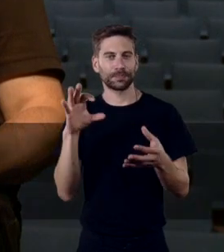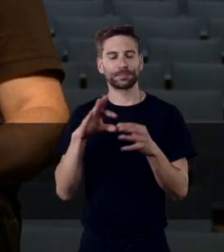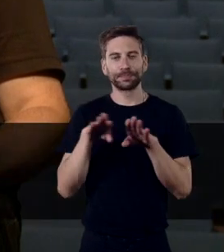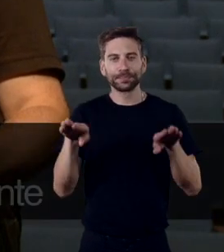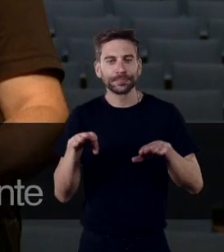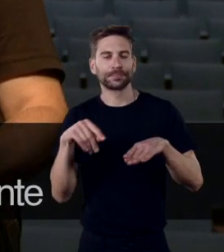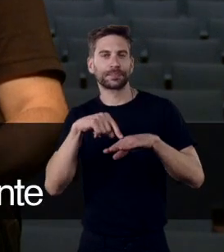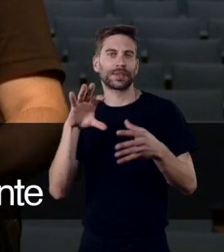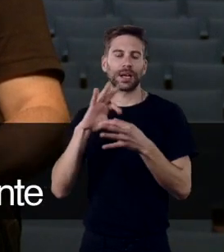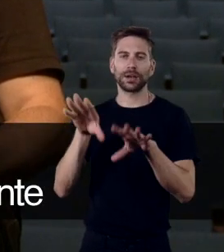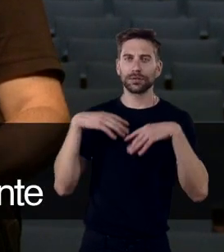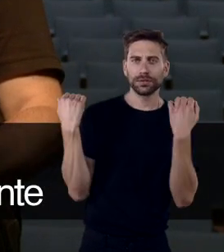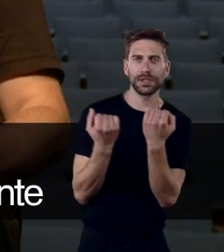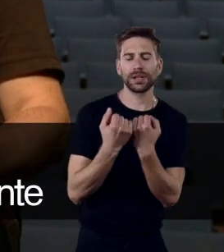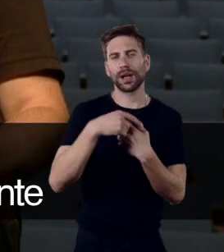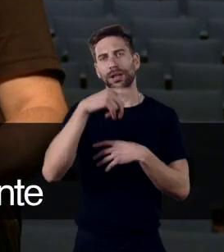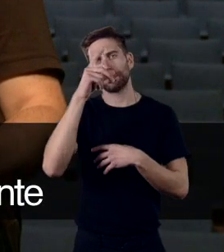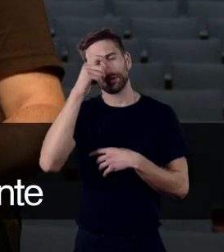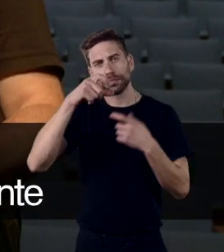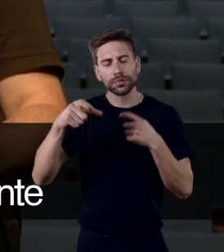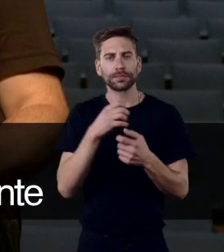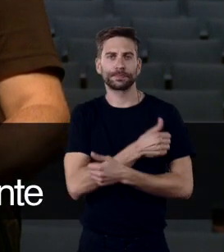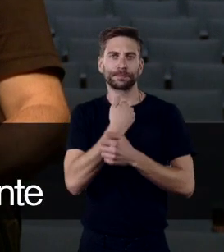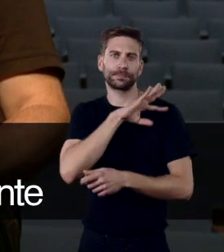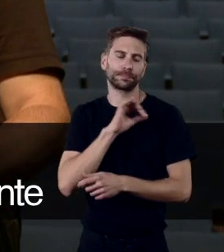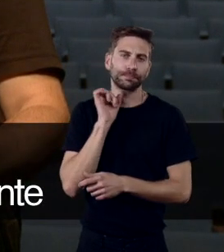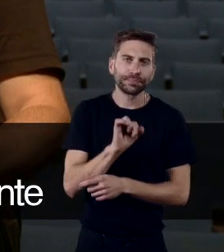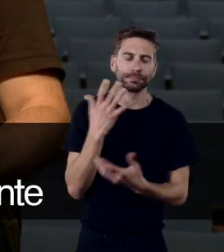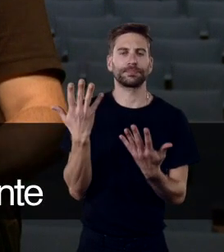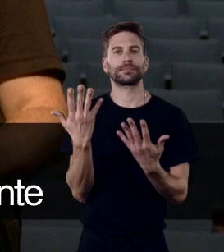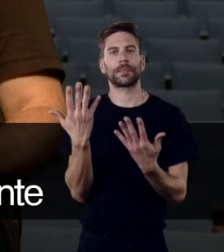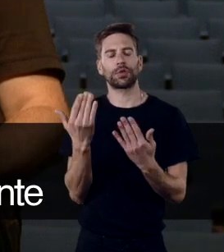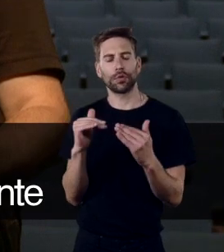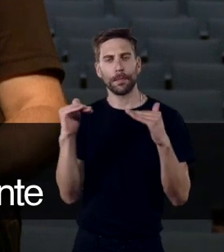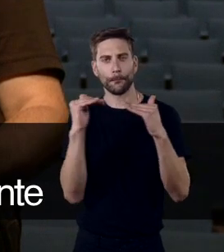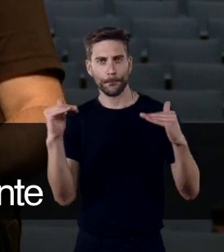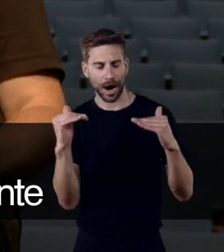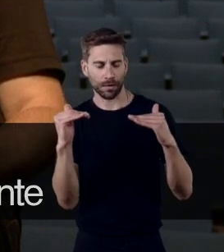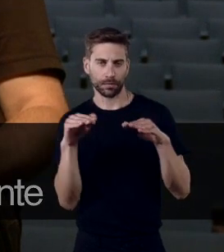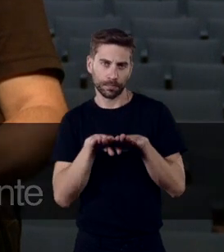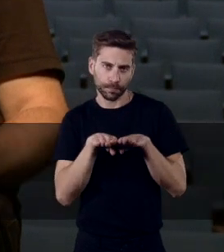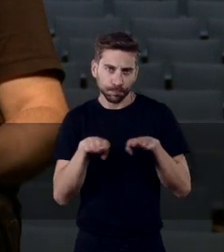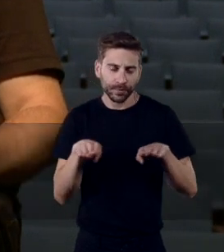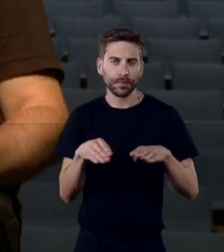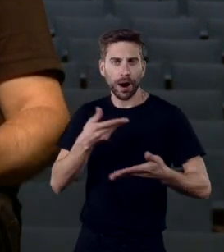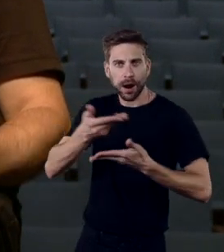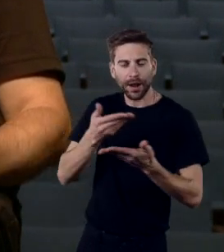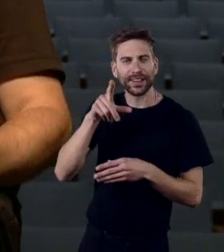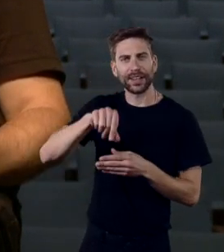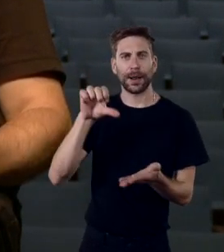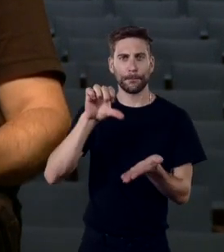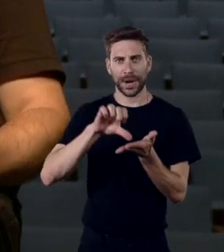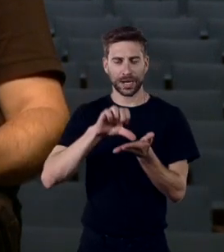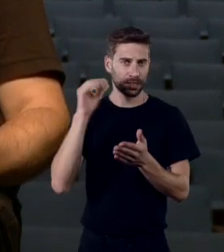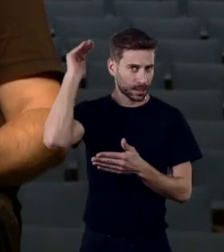vida social pública da cidade de Coimbra, nesta relação intensa que tem acontecido na Praça da República também,